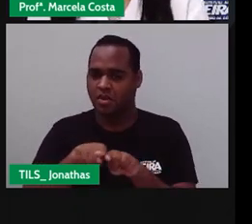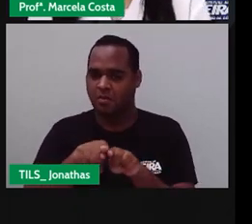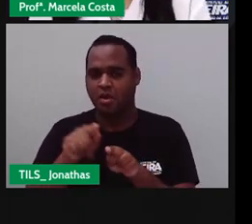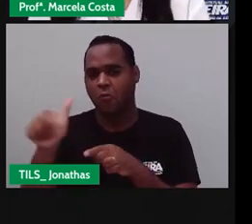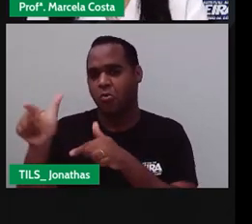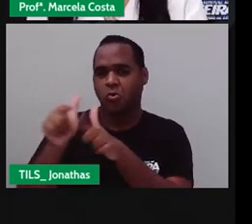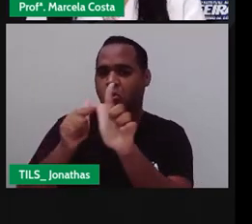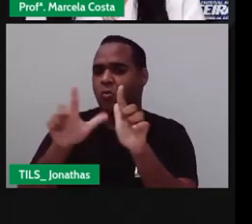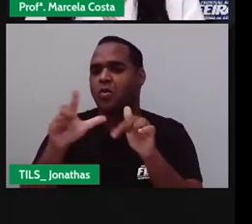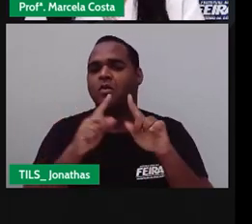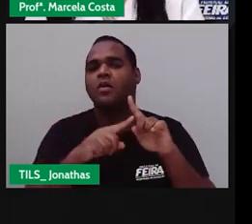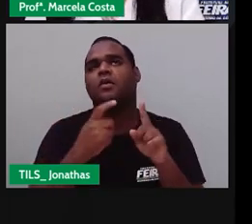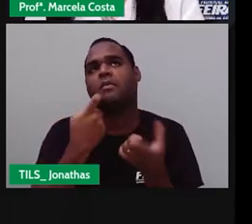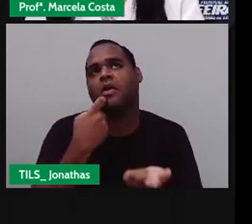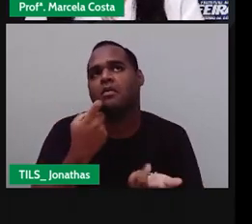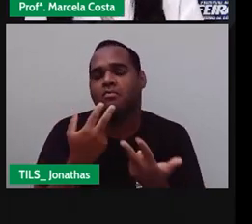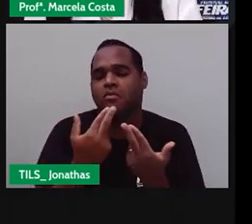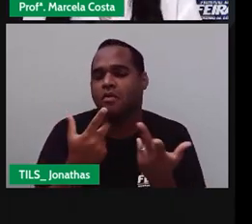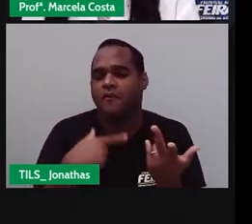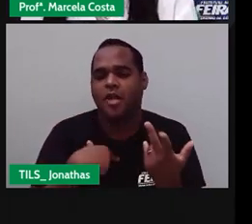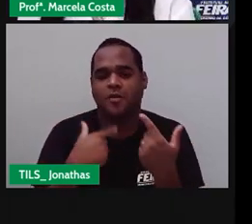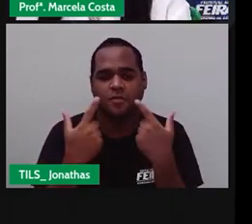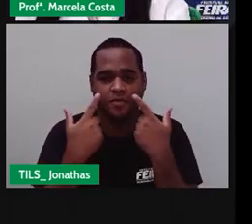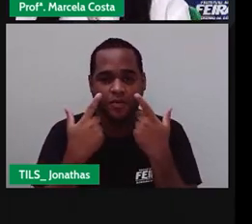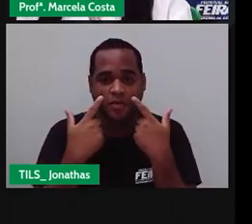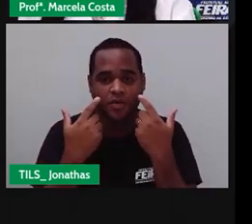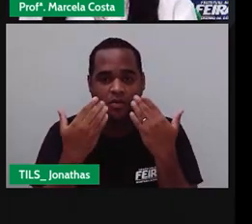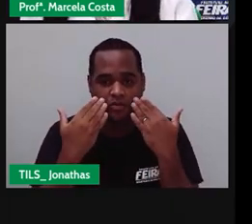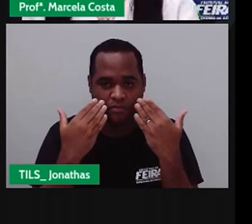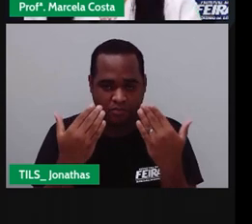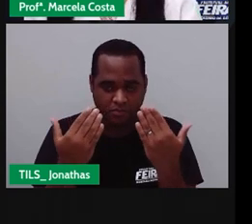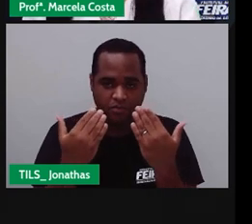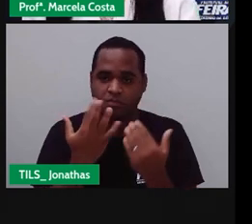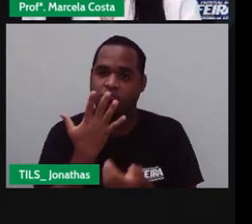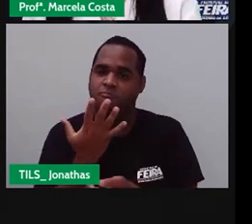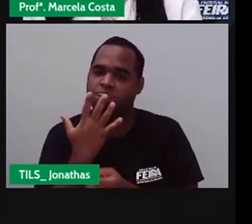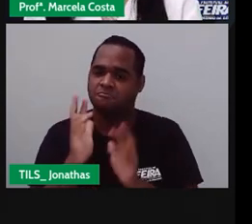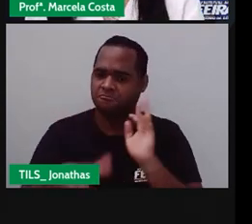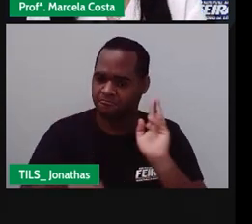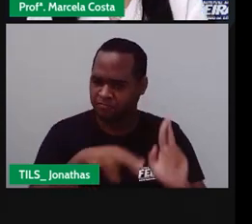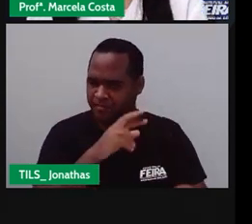mesma espécie Como esses peixes Que eu mostro aqui Para vocês Cada um De uma cor